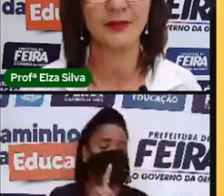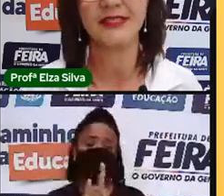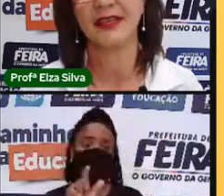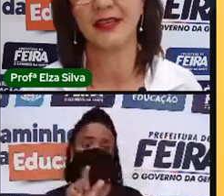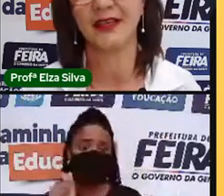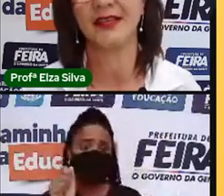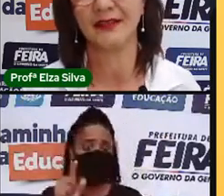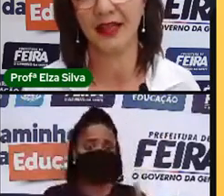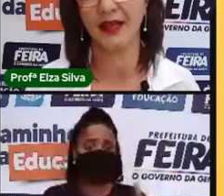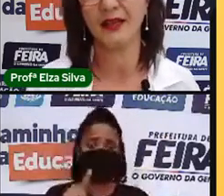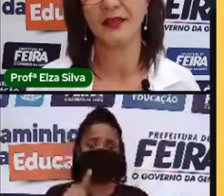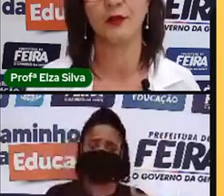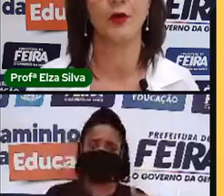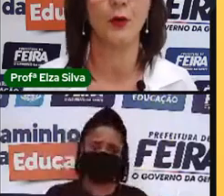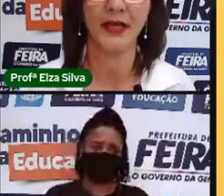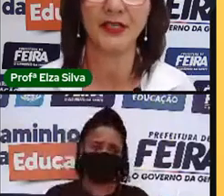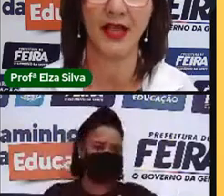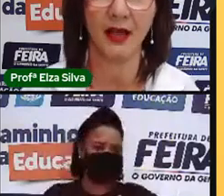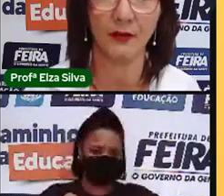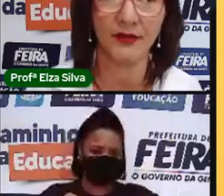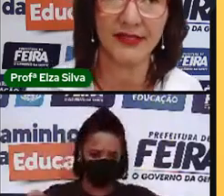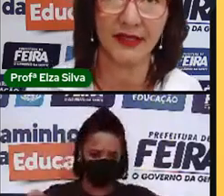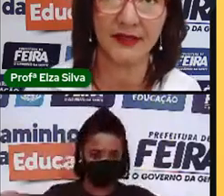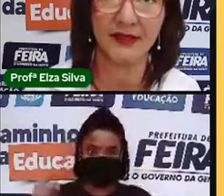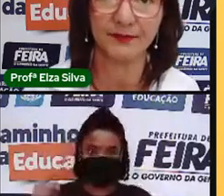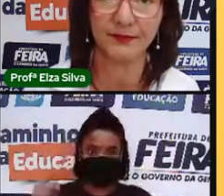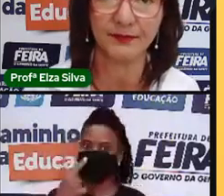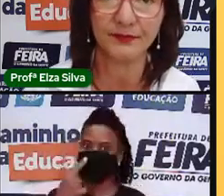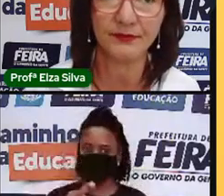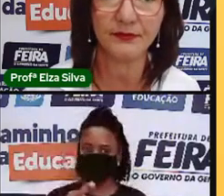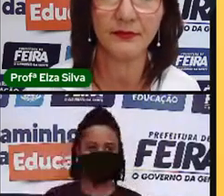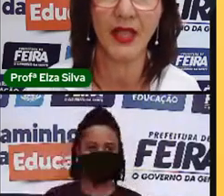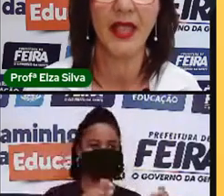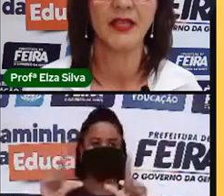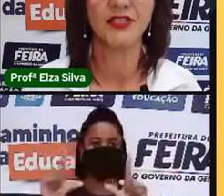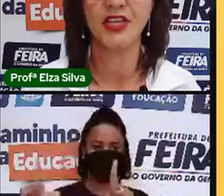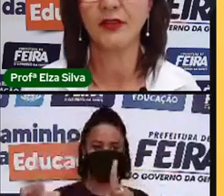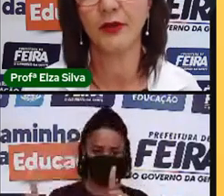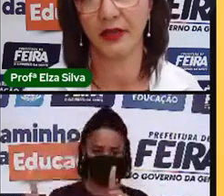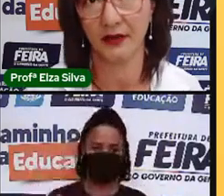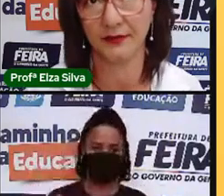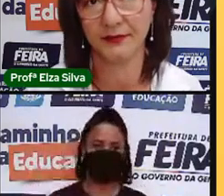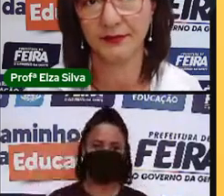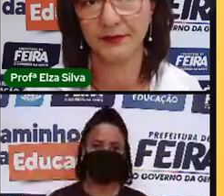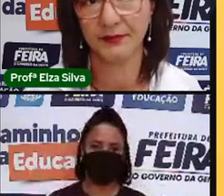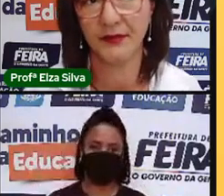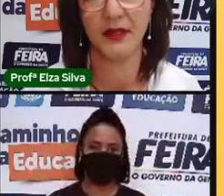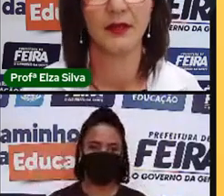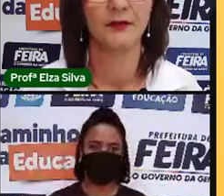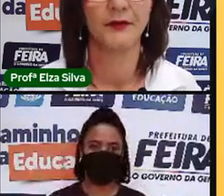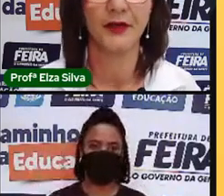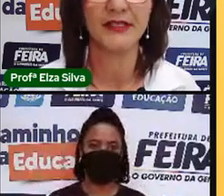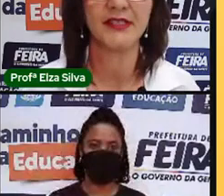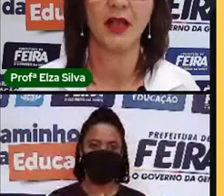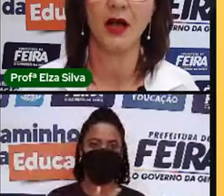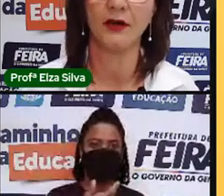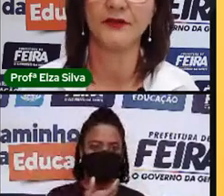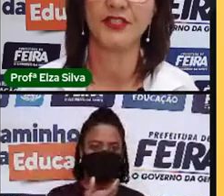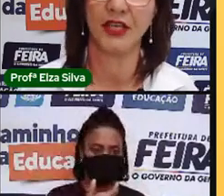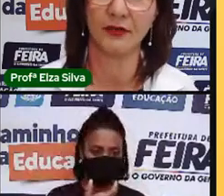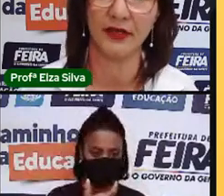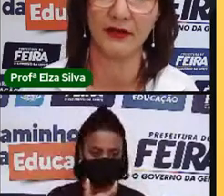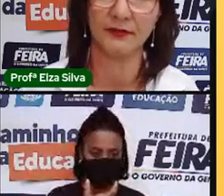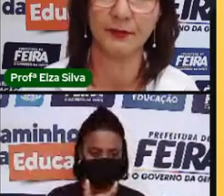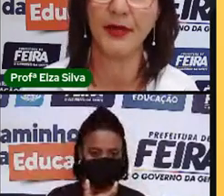Vejamos aqui nessa tela que eu vou compartilhar com vocês. Januar, 1st